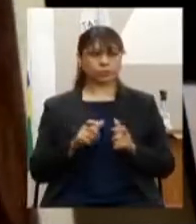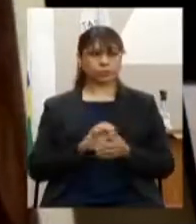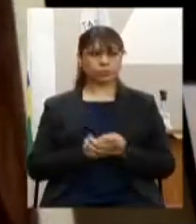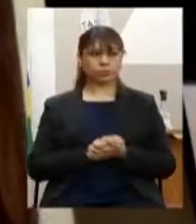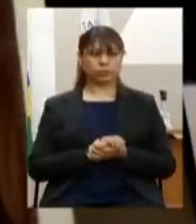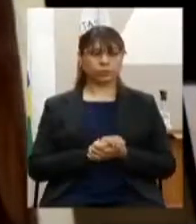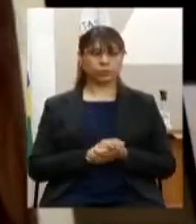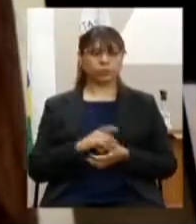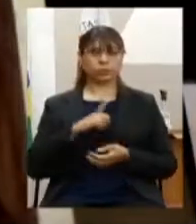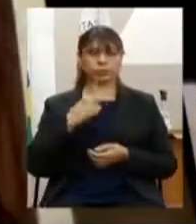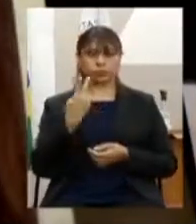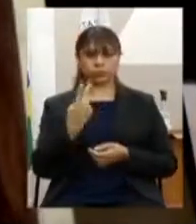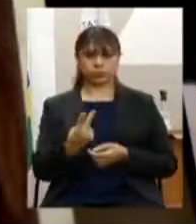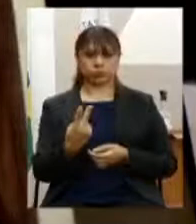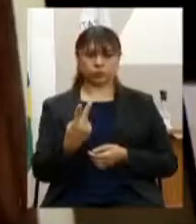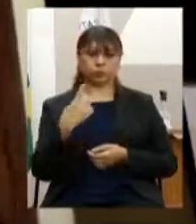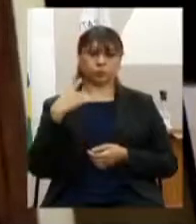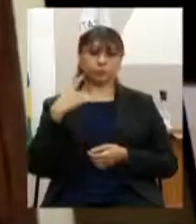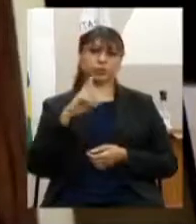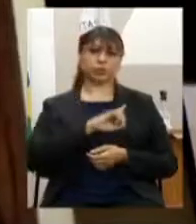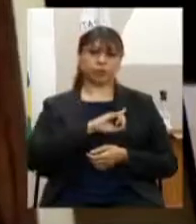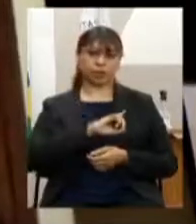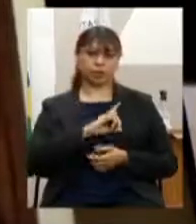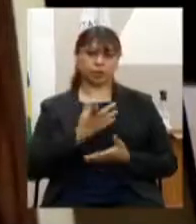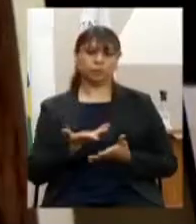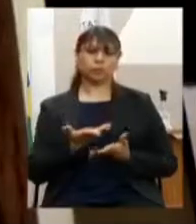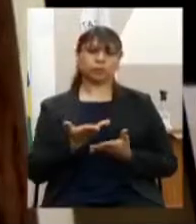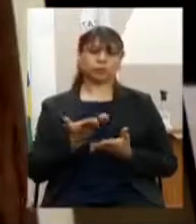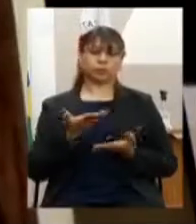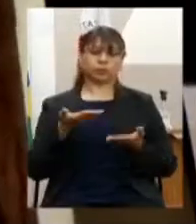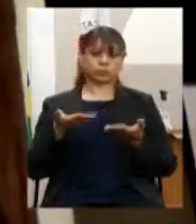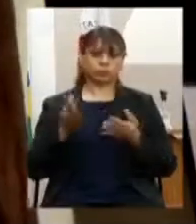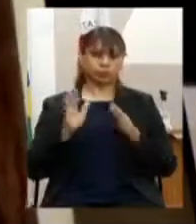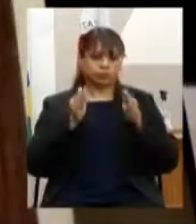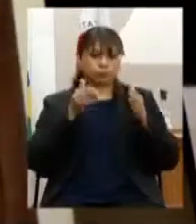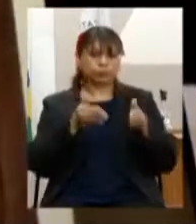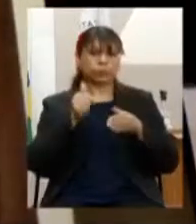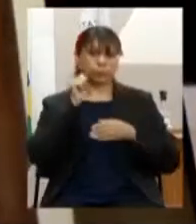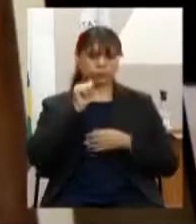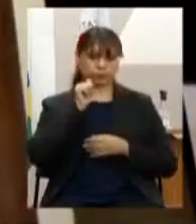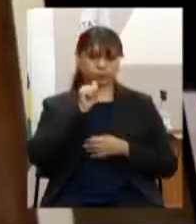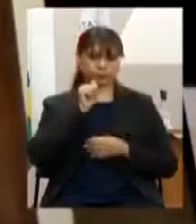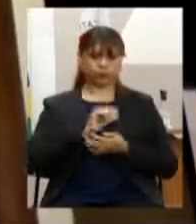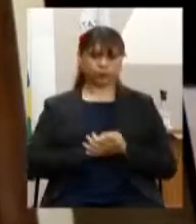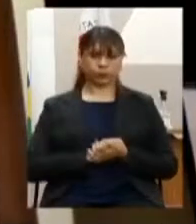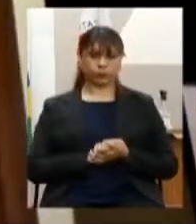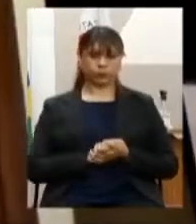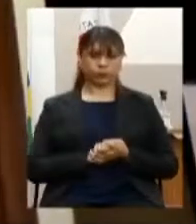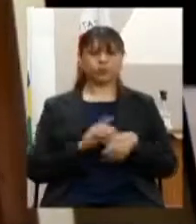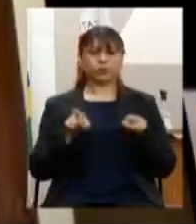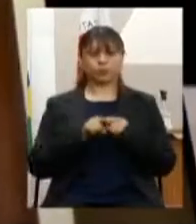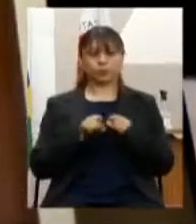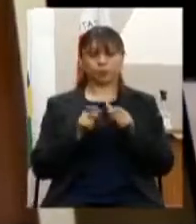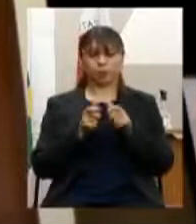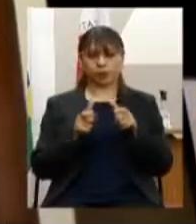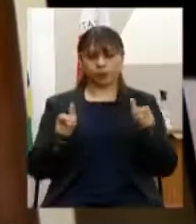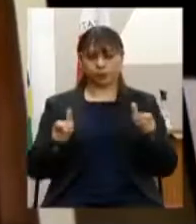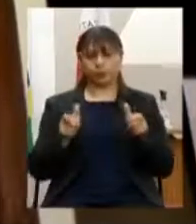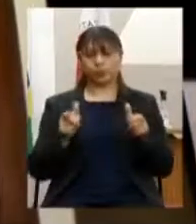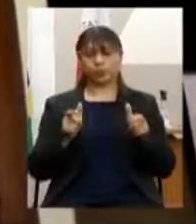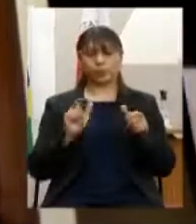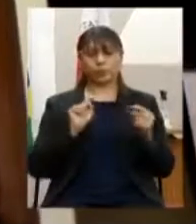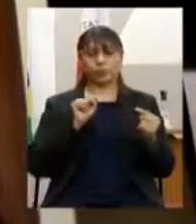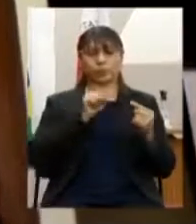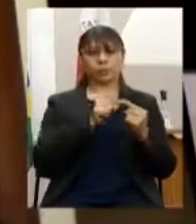delegacias especializadas de atendimento à mulher propostas ampliar a meta financeira da ação